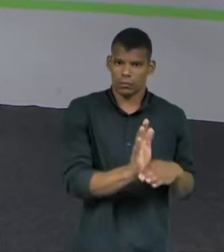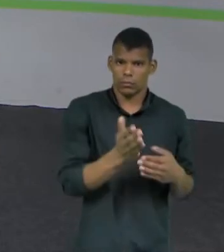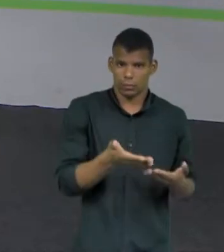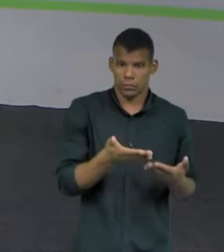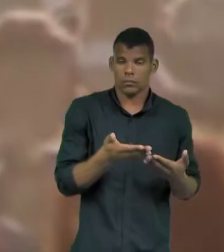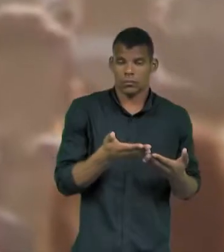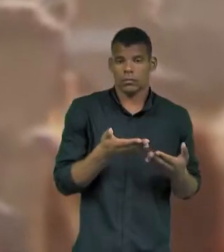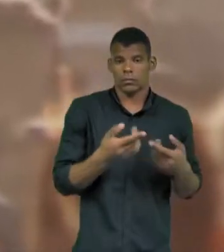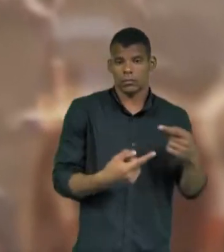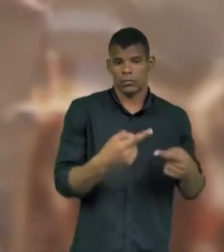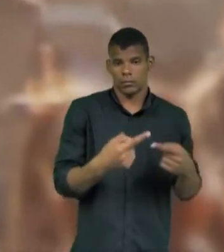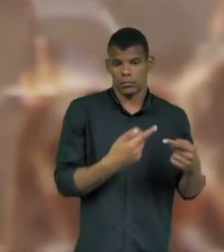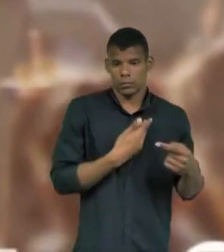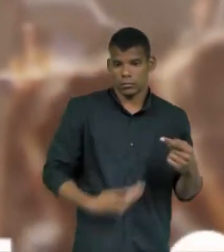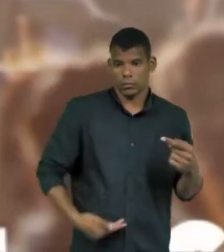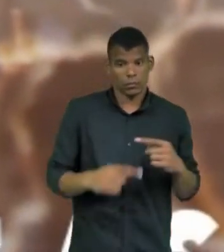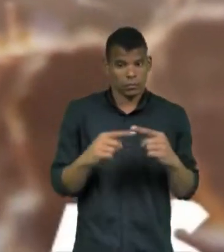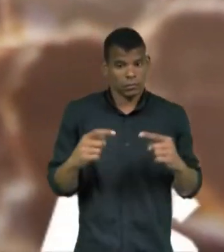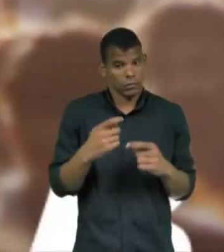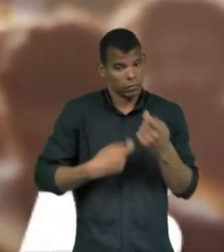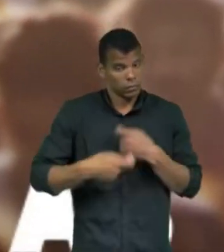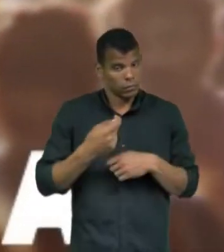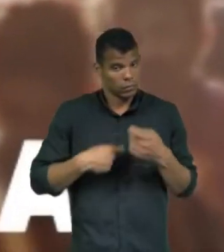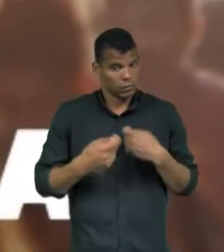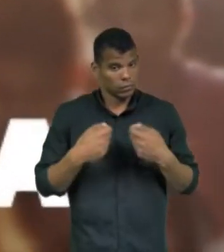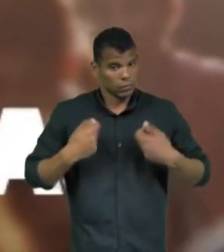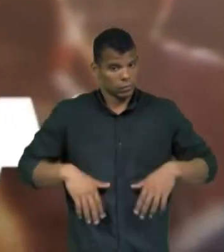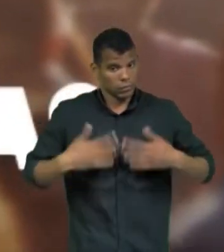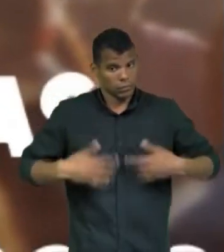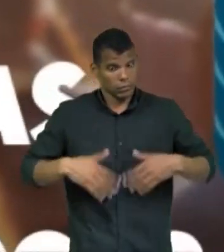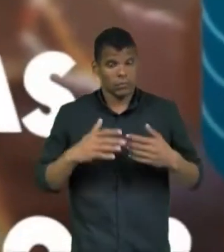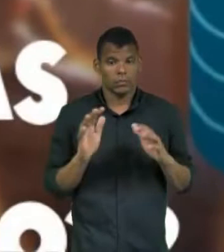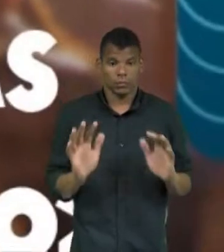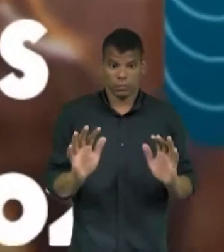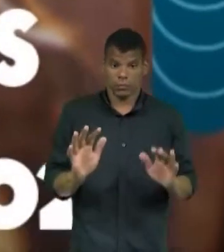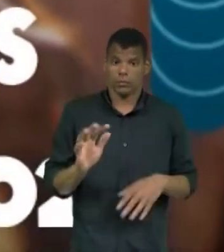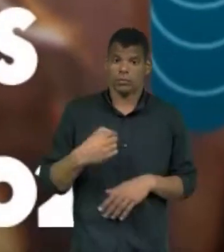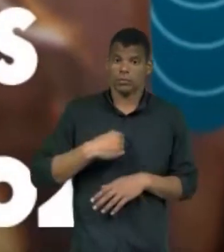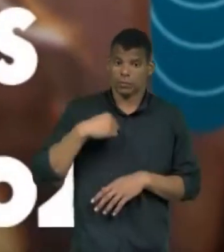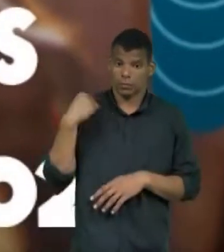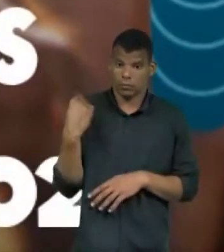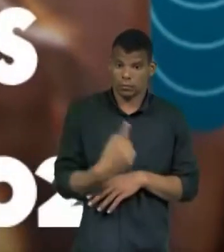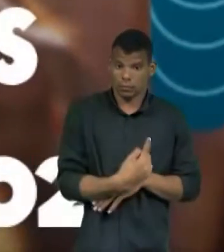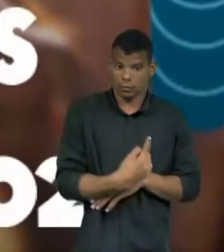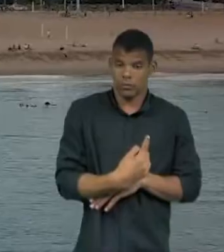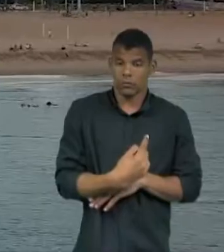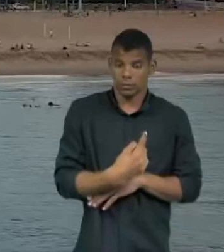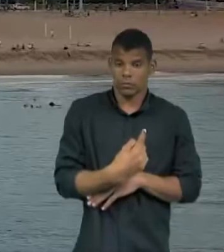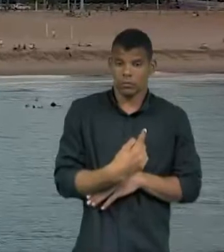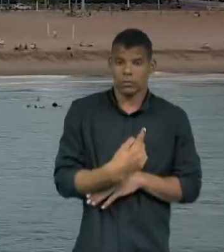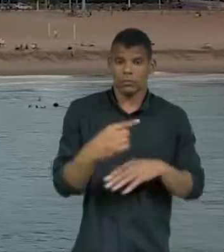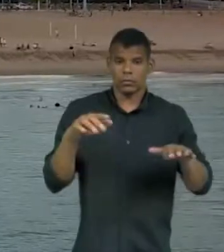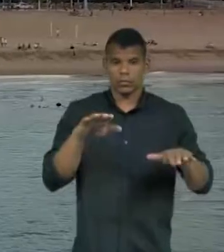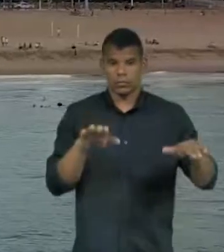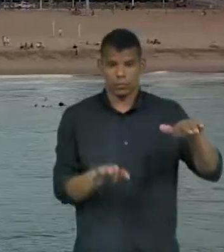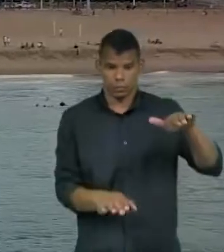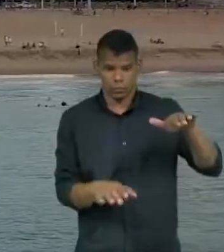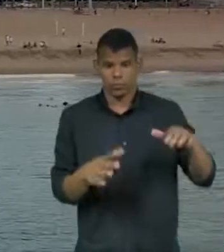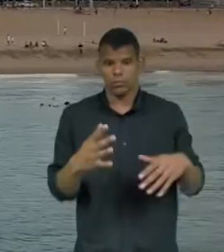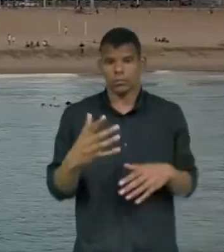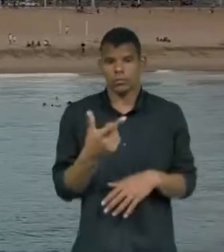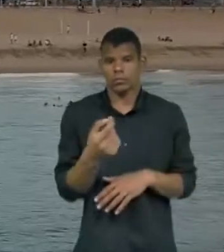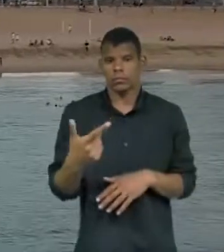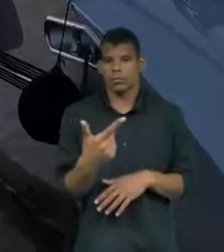cautela. De acordo com a pesquisa, nós e as desigualdades 2022 da Oxfam